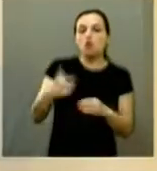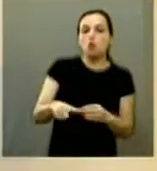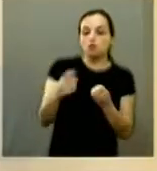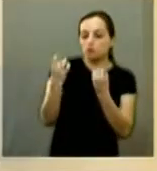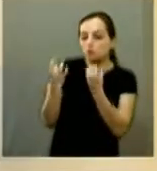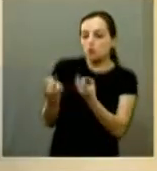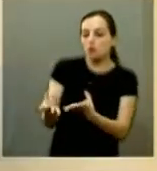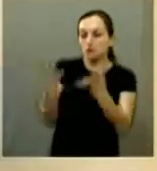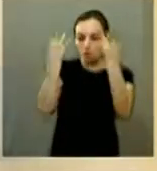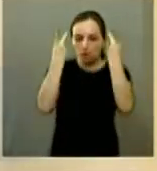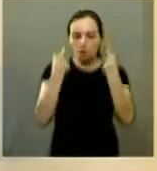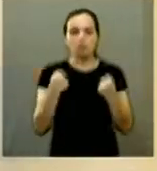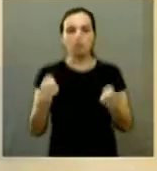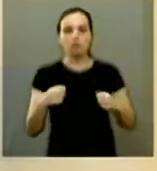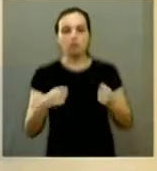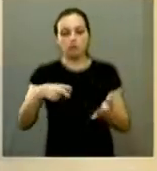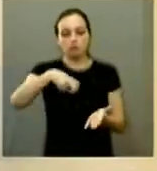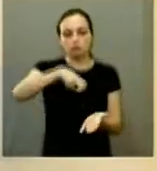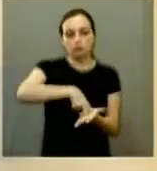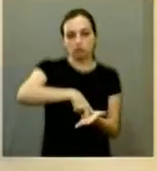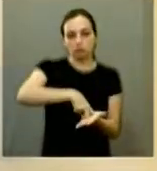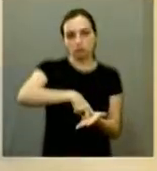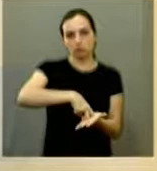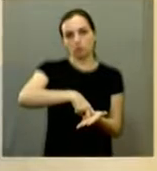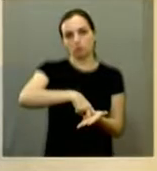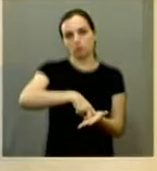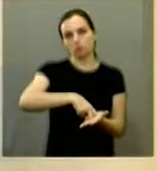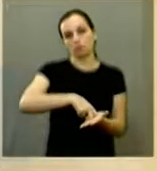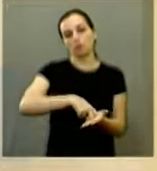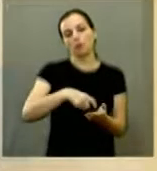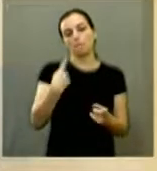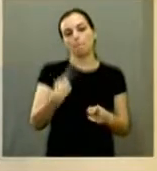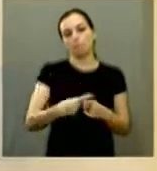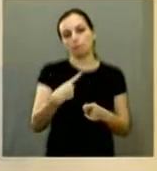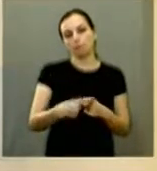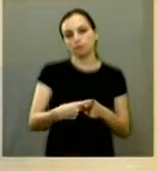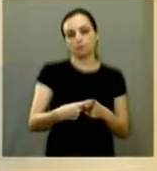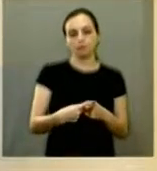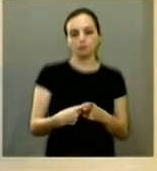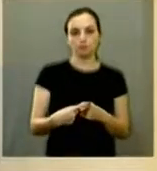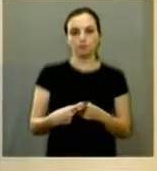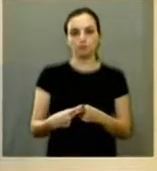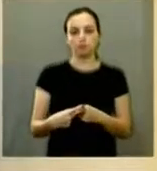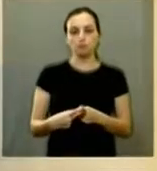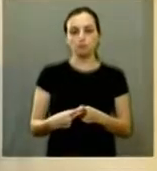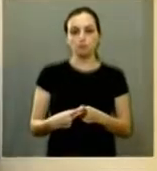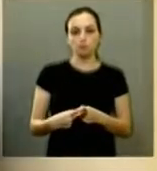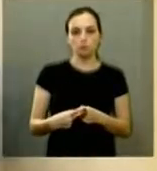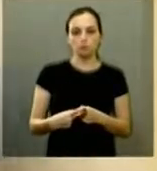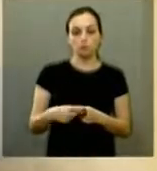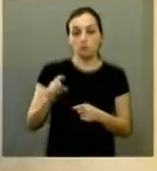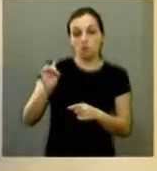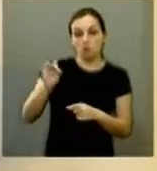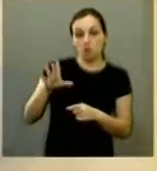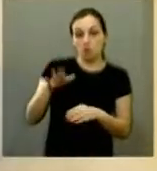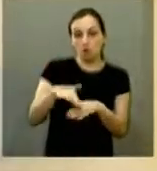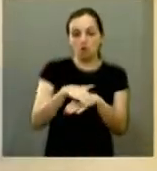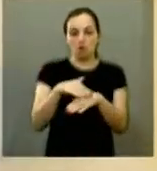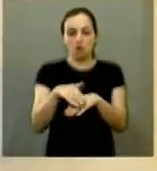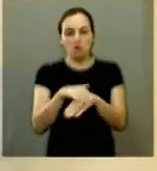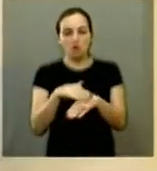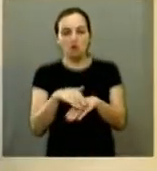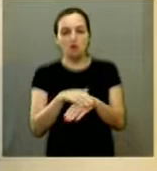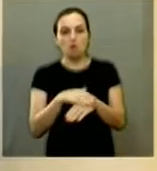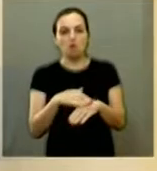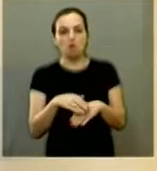na rua tem que sofrer a sanção de penalidade máxima porque eu acho que só a conversa só o